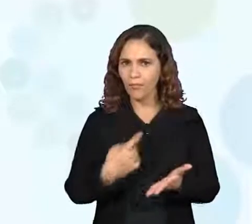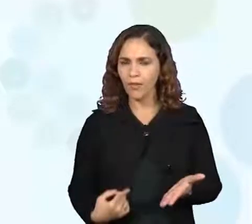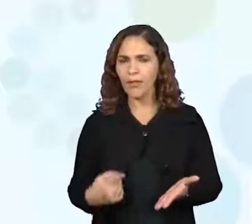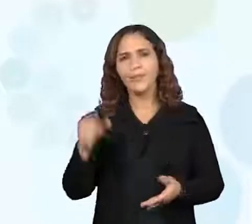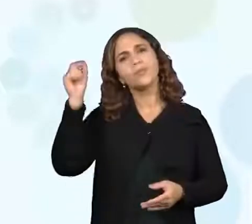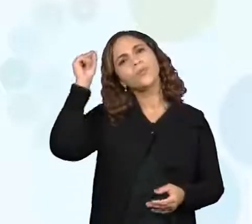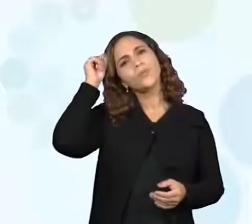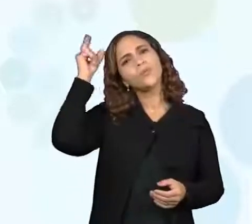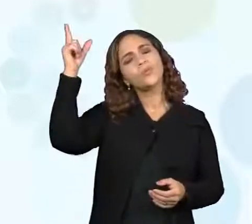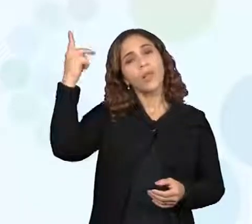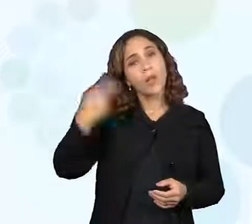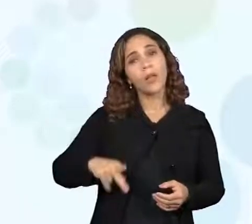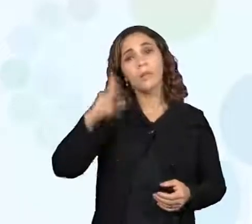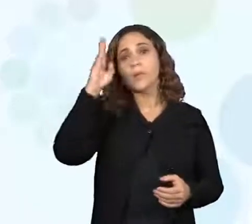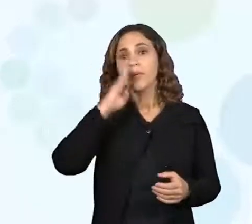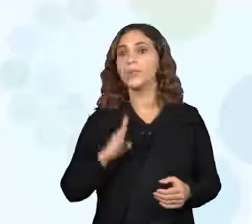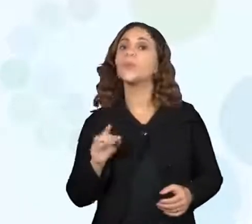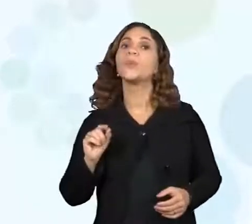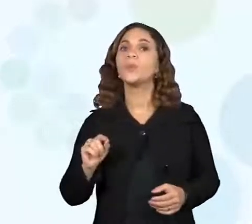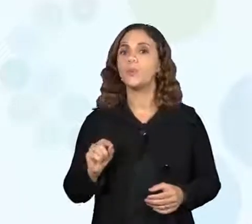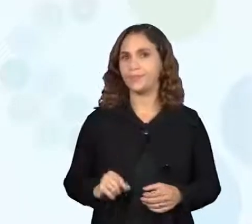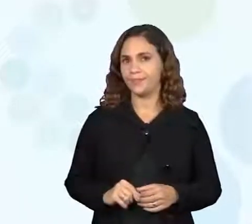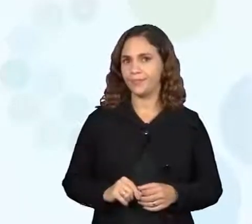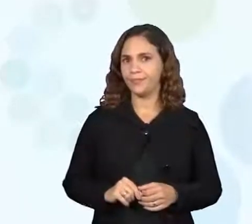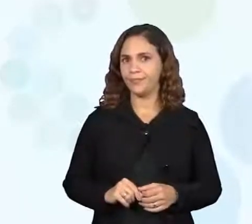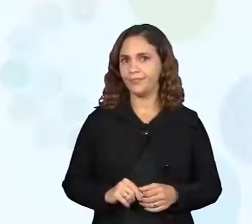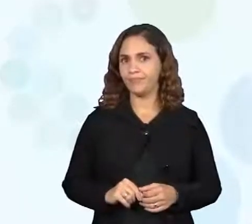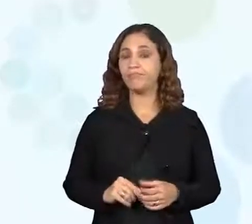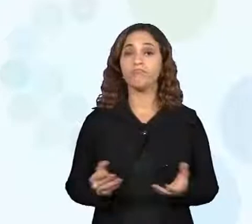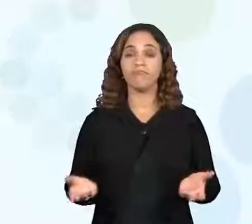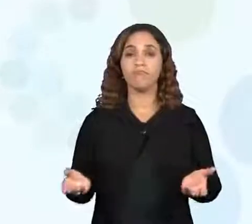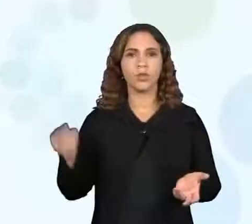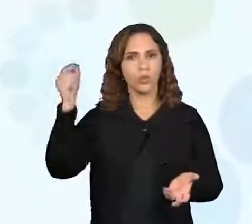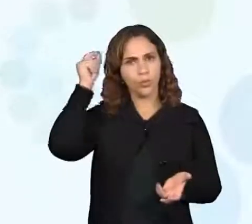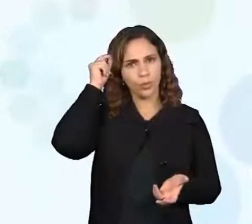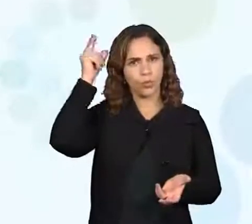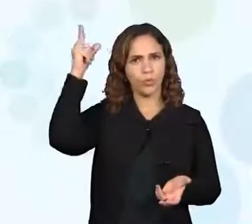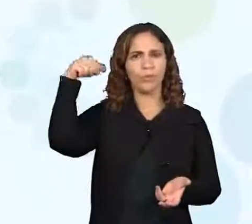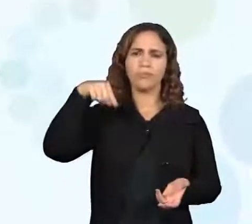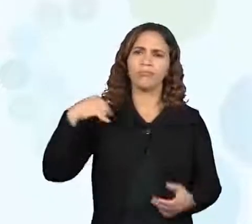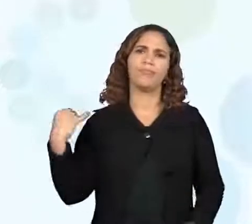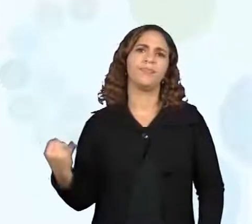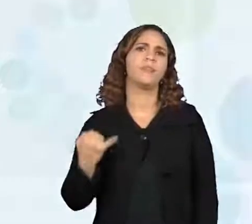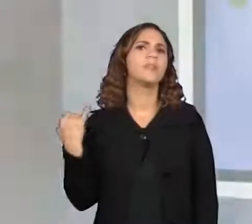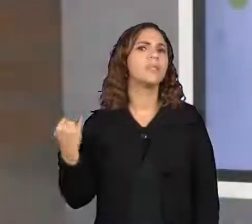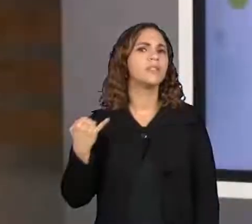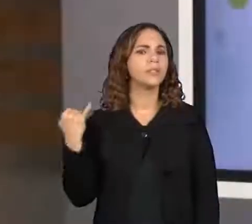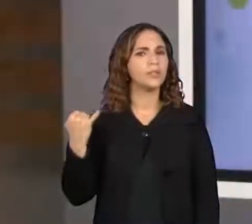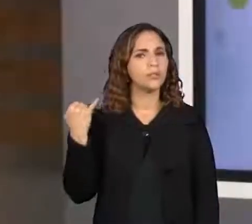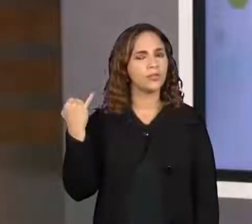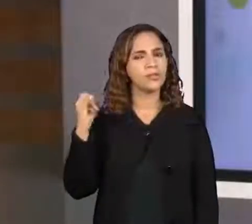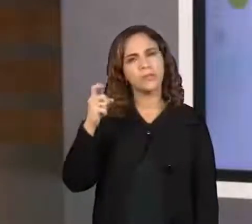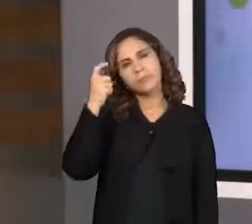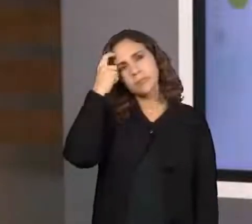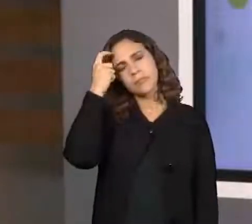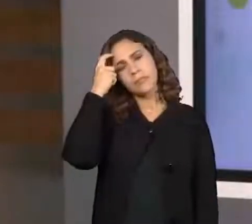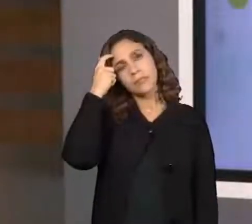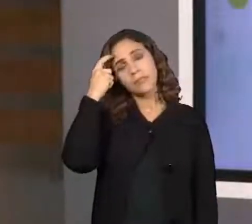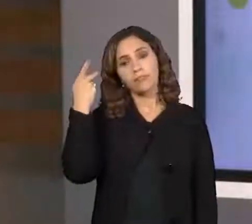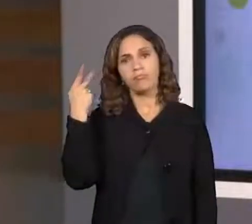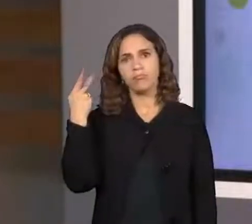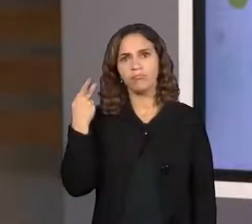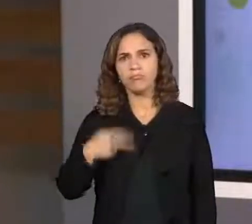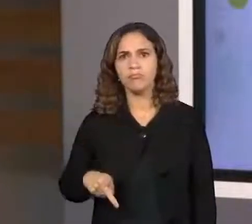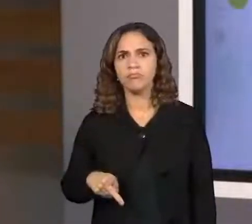no Brasil. Falar sobre cultura é algo muito importante. E quando a pensa num país tão